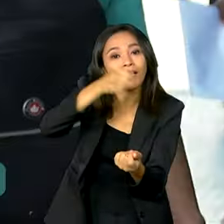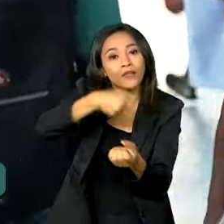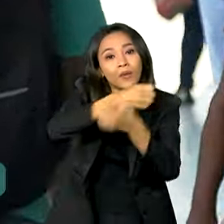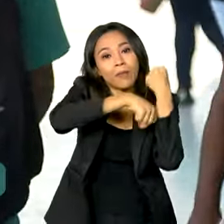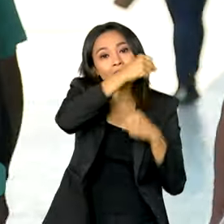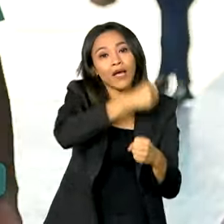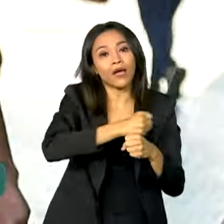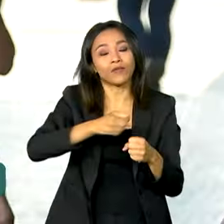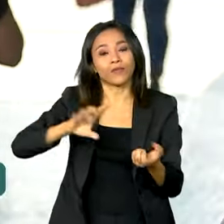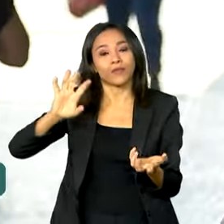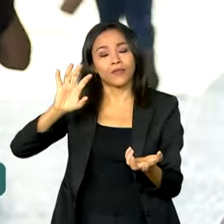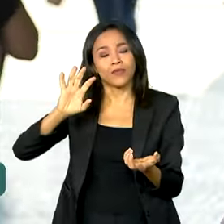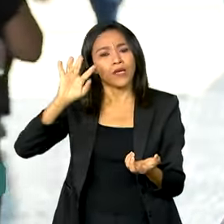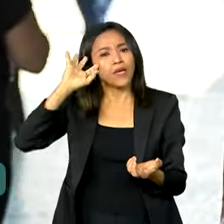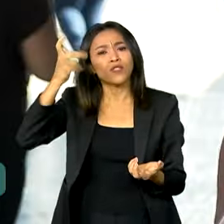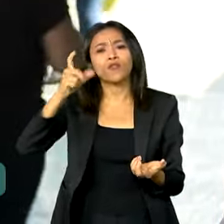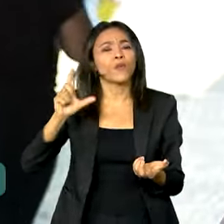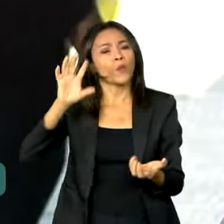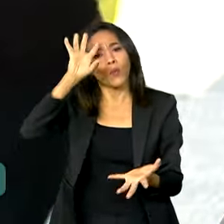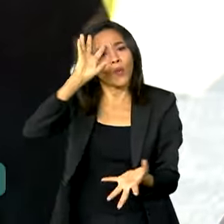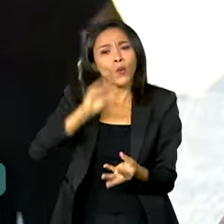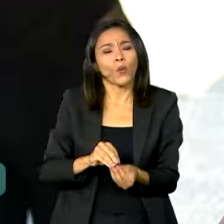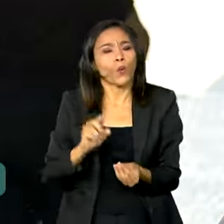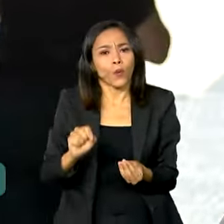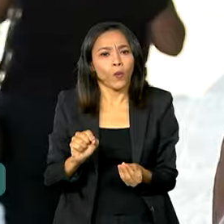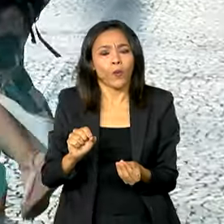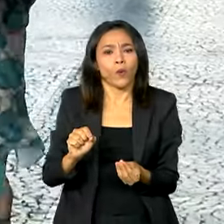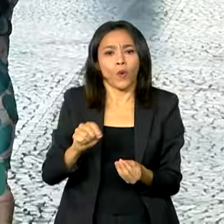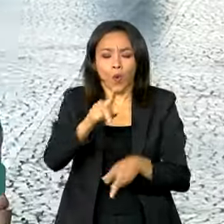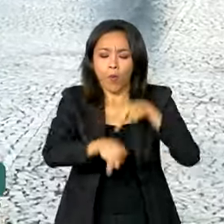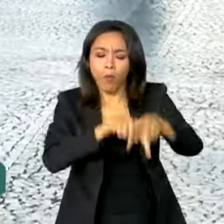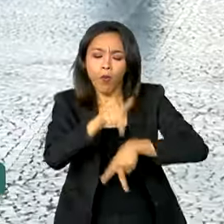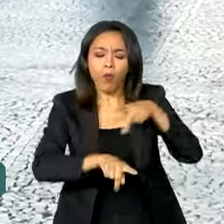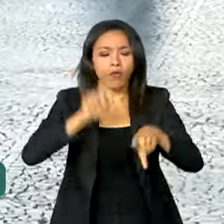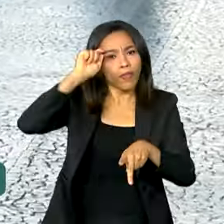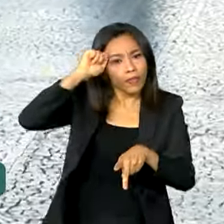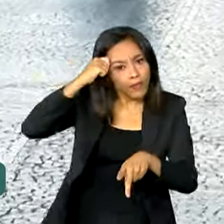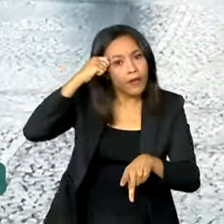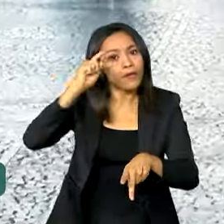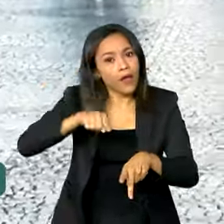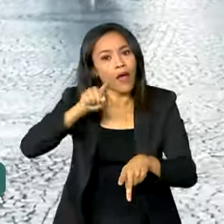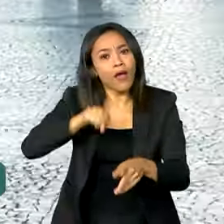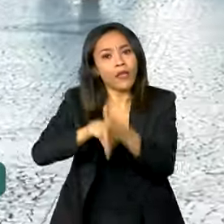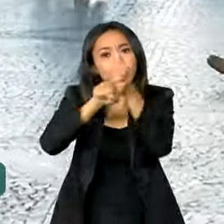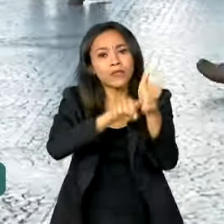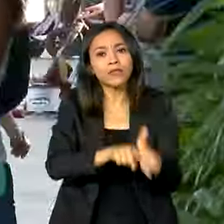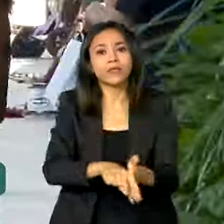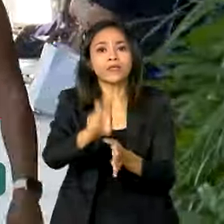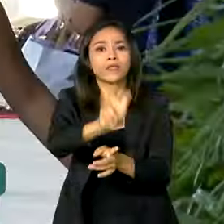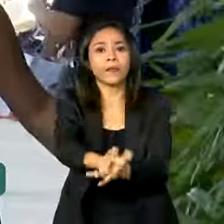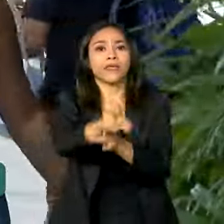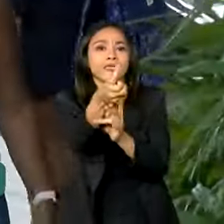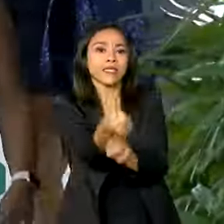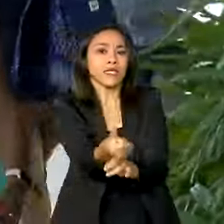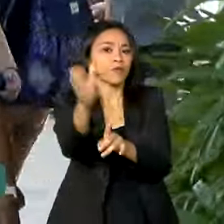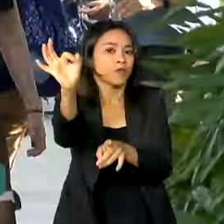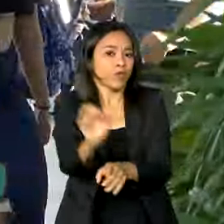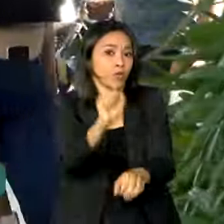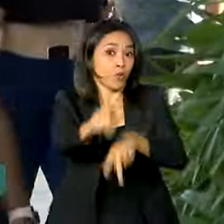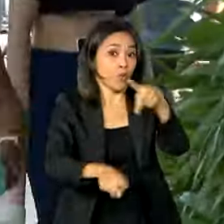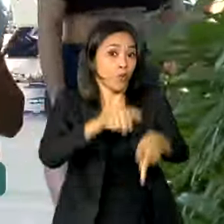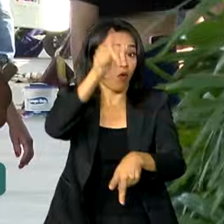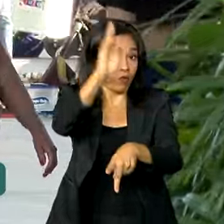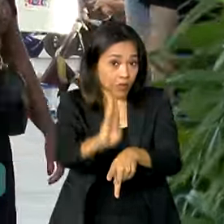A conclusão é que, apesar de a população negra representar 56% da população